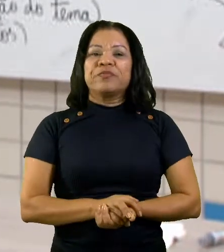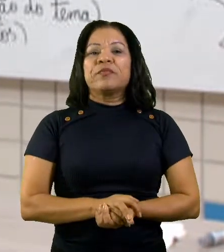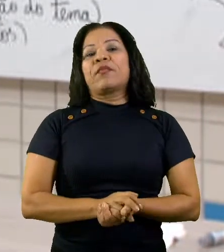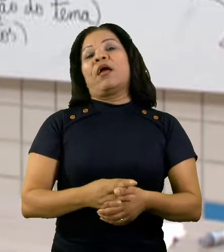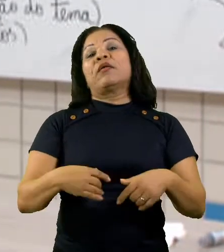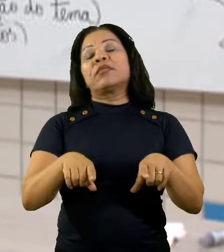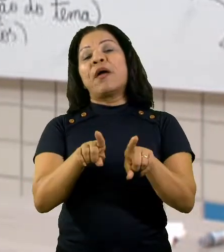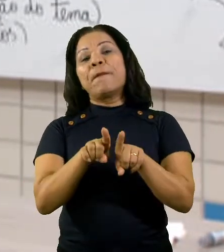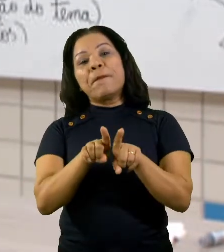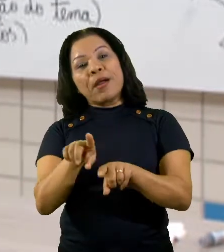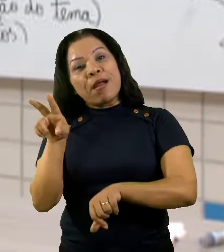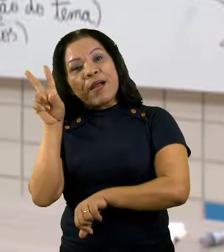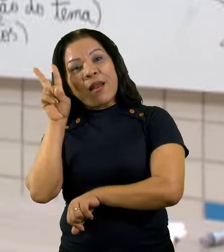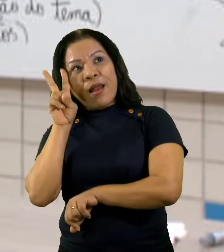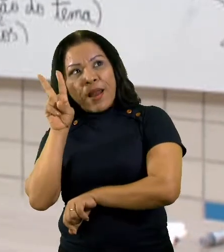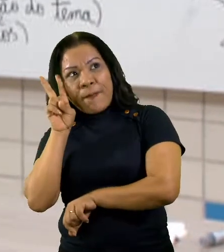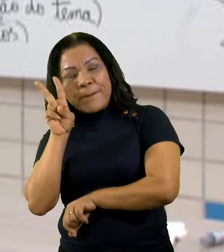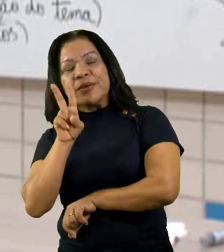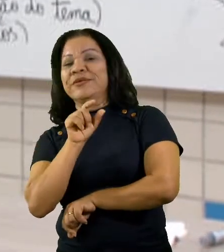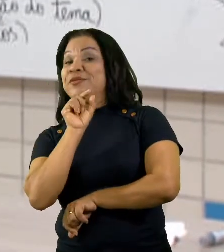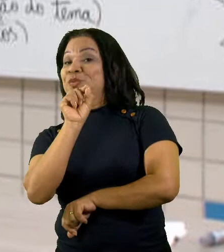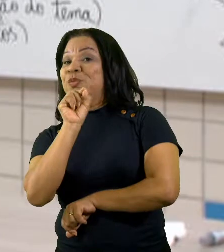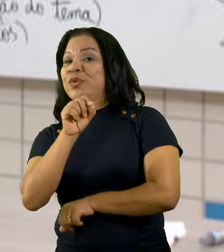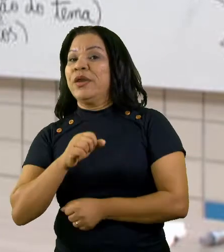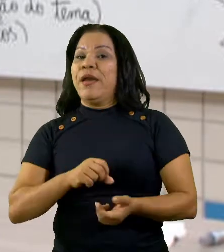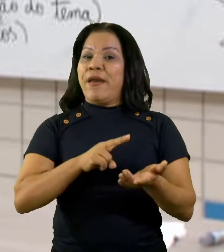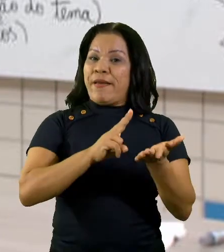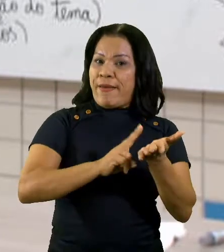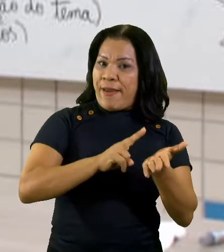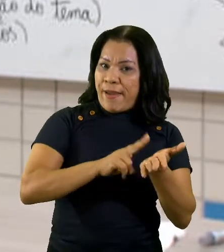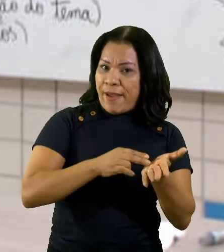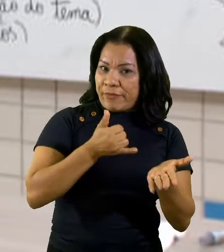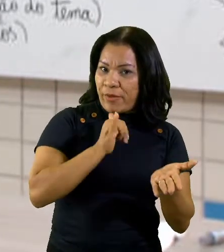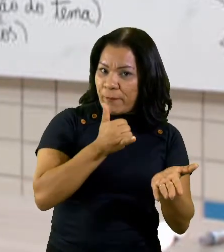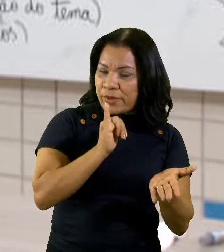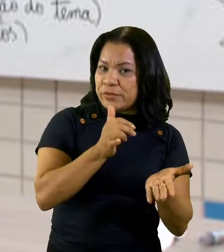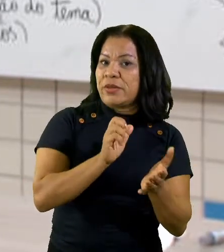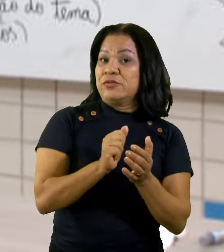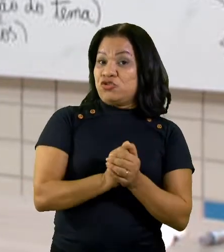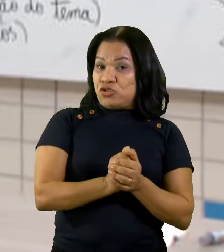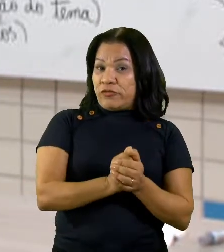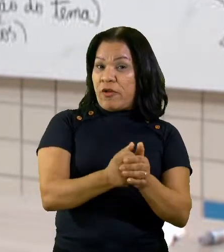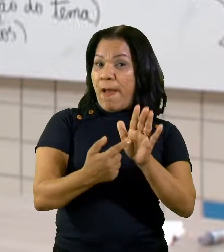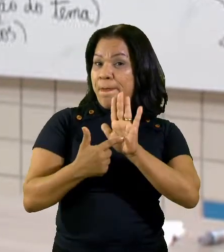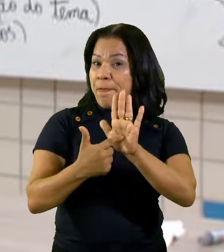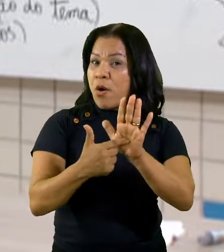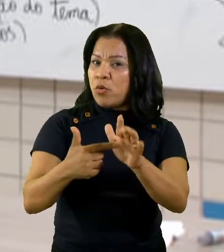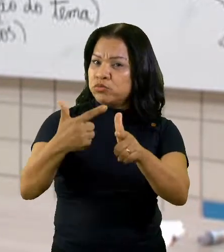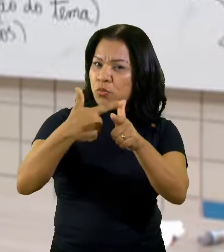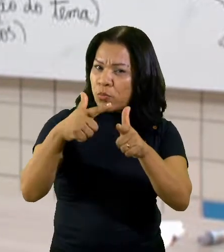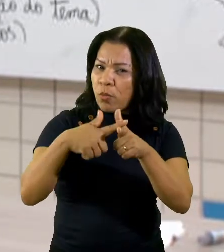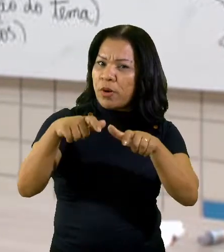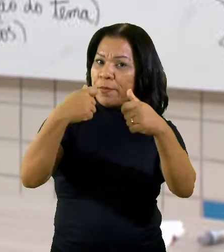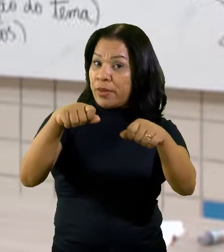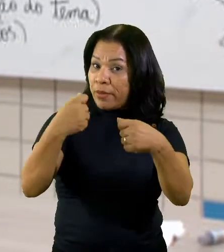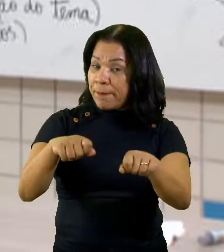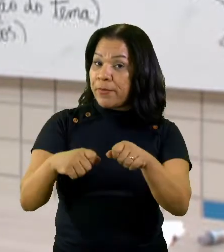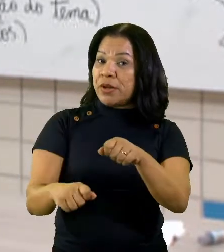Lembrando que a carta argumentativa, ela é escrita em torno de um problema que precisa ser resolvido.